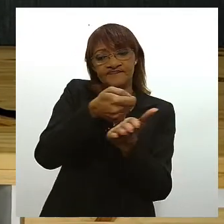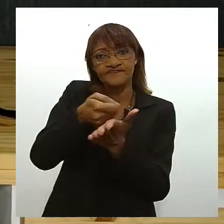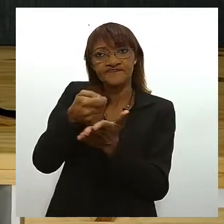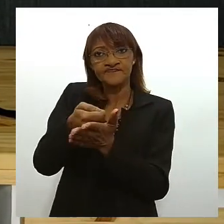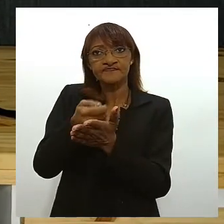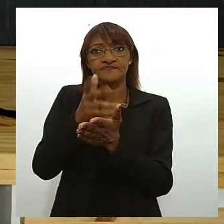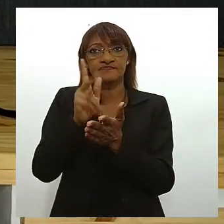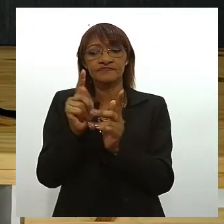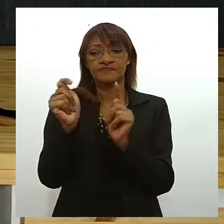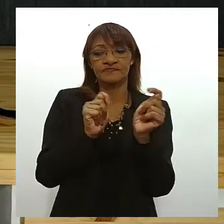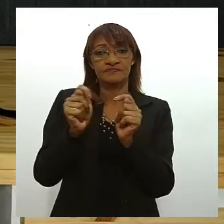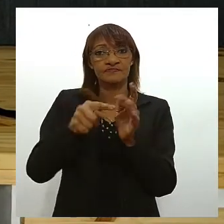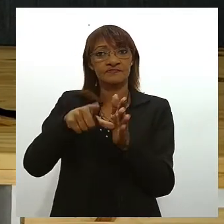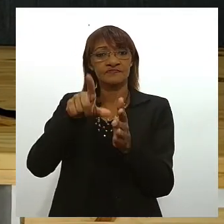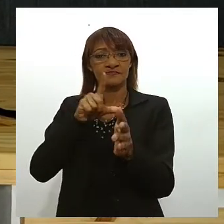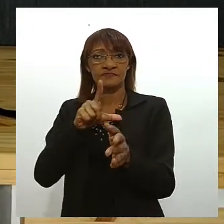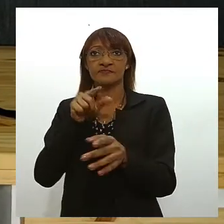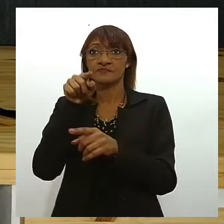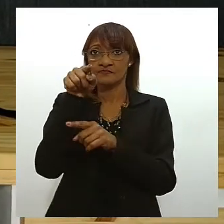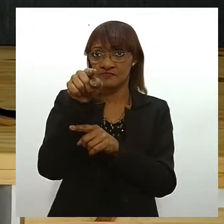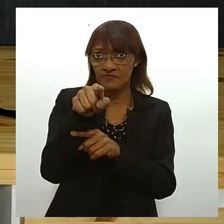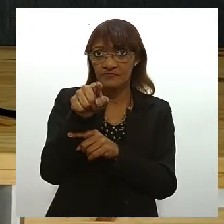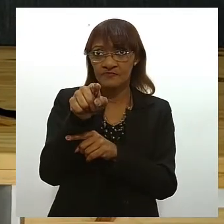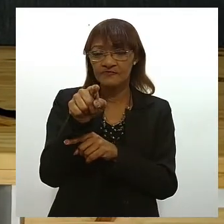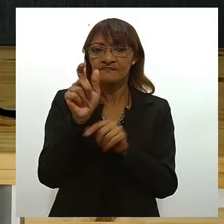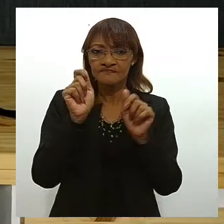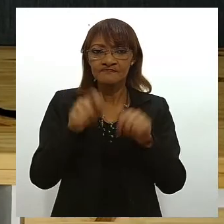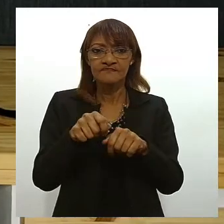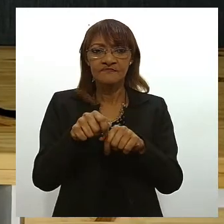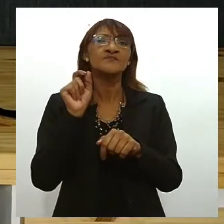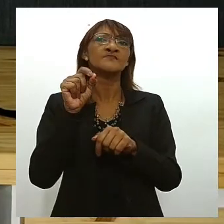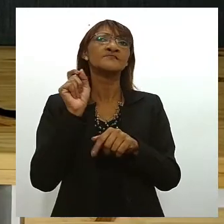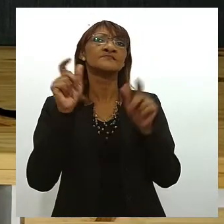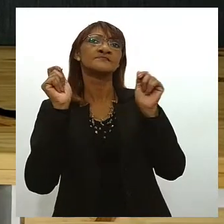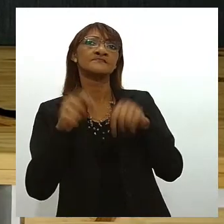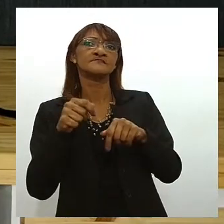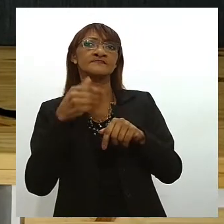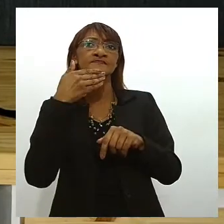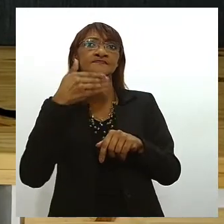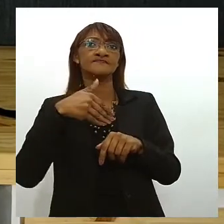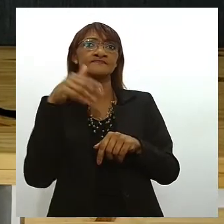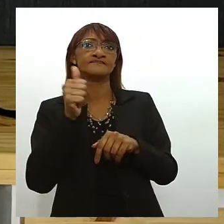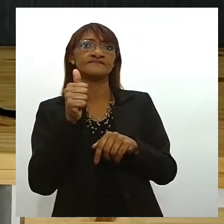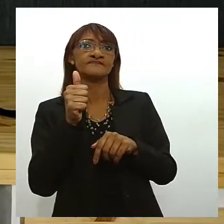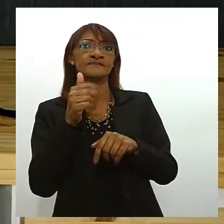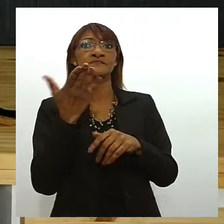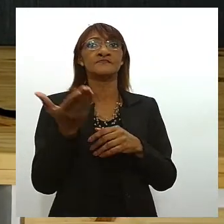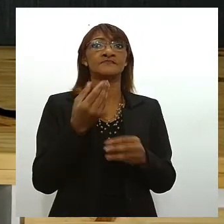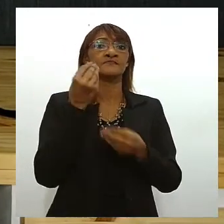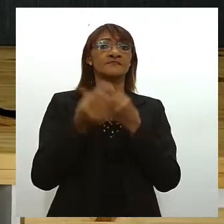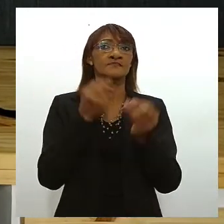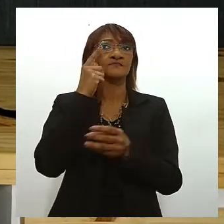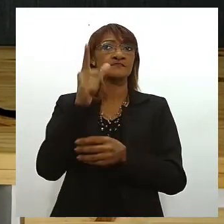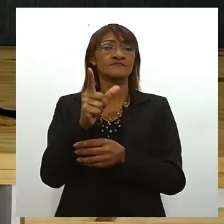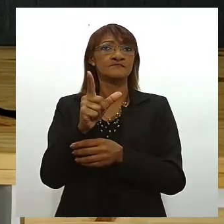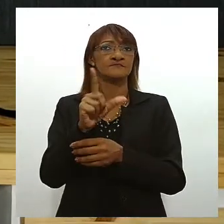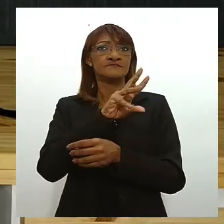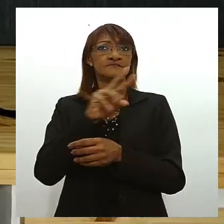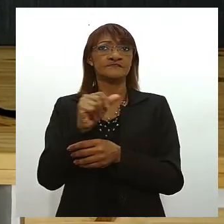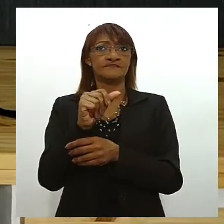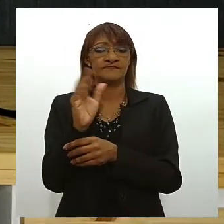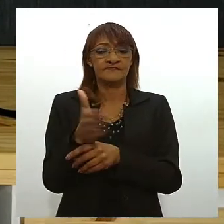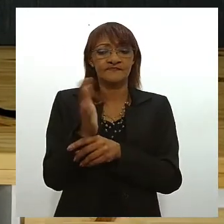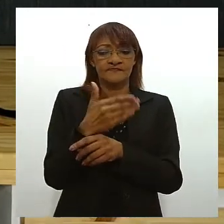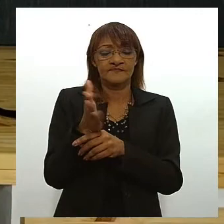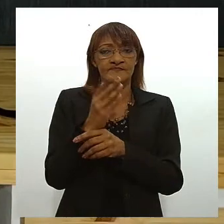poupar o quanto antes se for o seu caso busque aí o que é possível criar de renda extra dentro do seu orçamento para poder acelerar esse